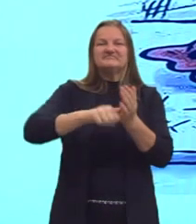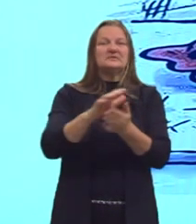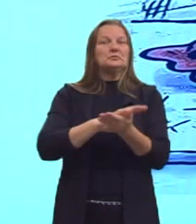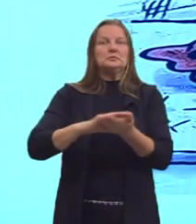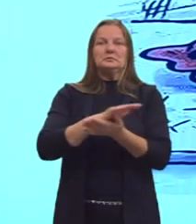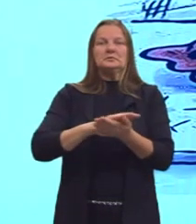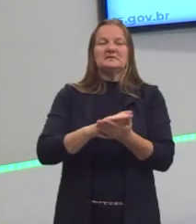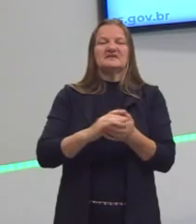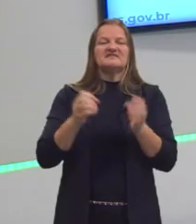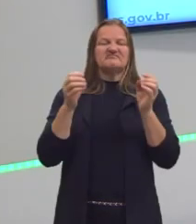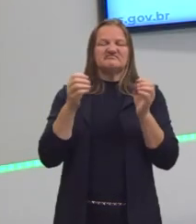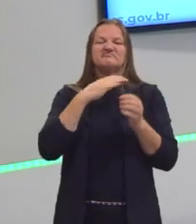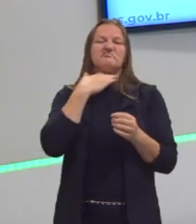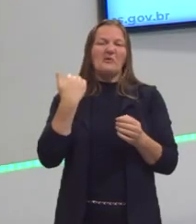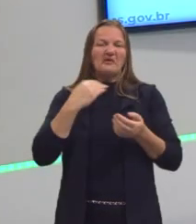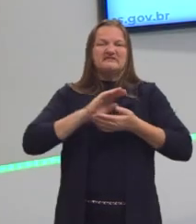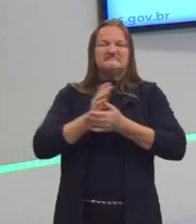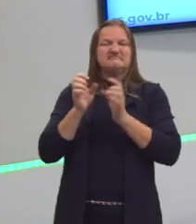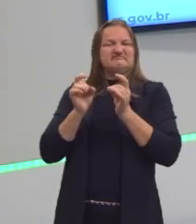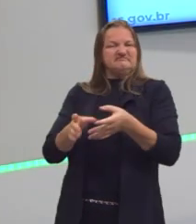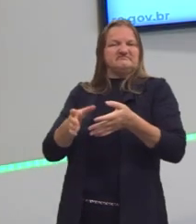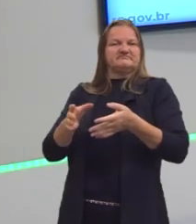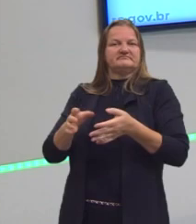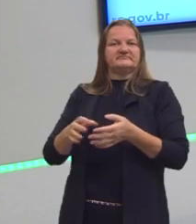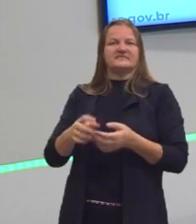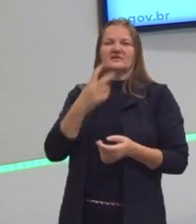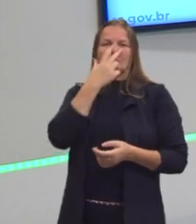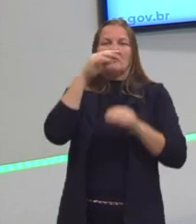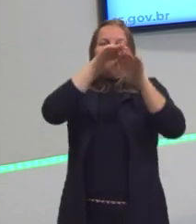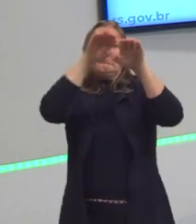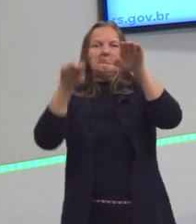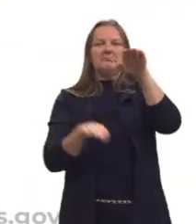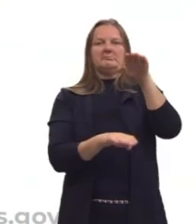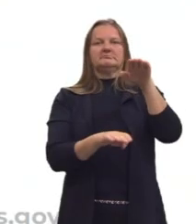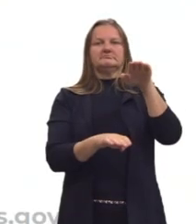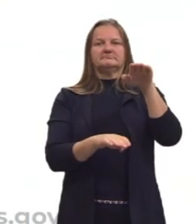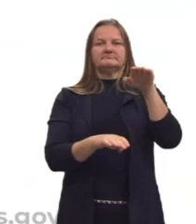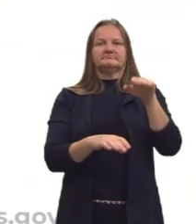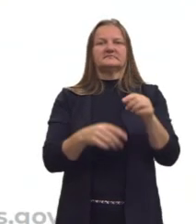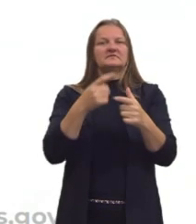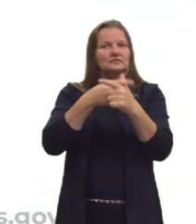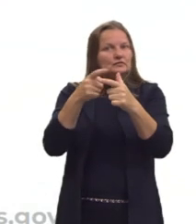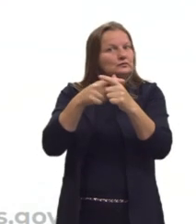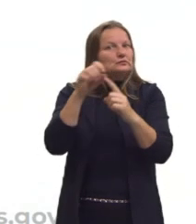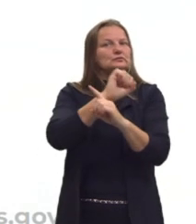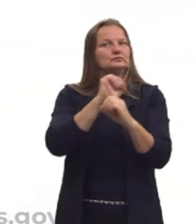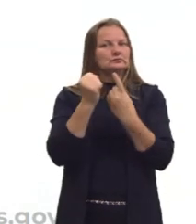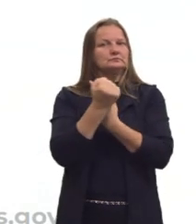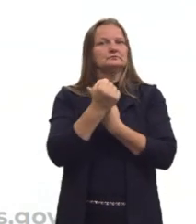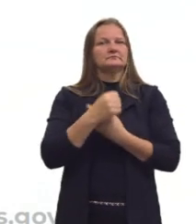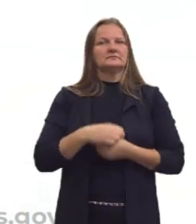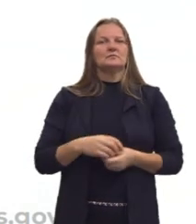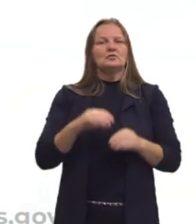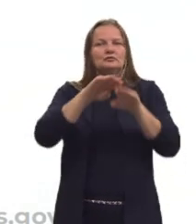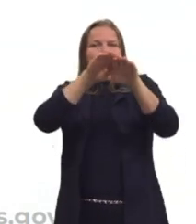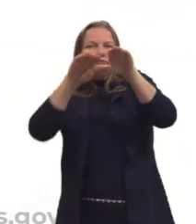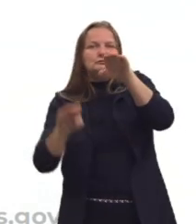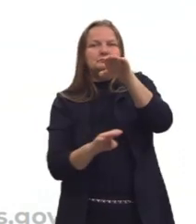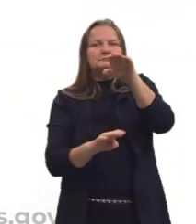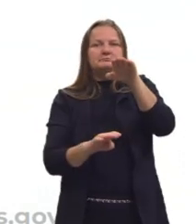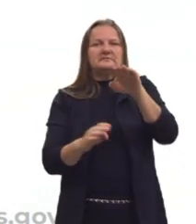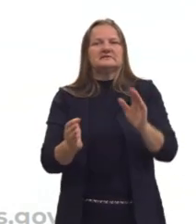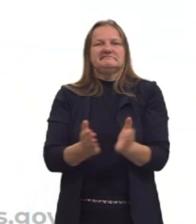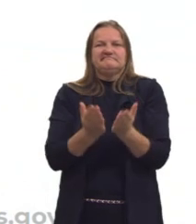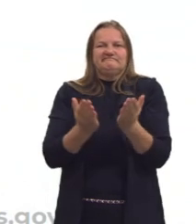comum. É uma sociedade desigual, uma sociedade com problemas, né? De muita desigualdade. A gente